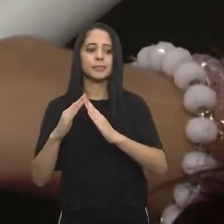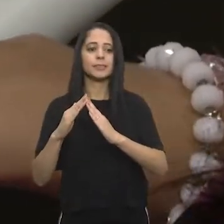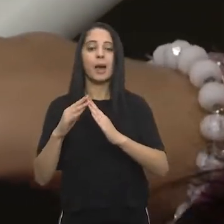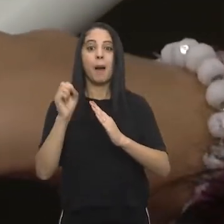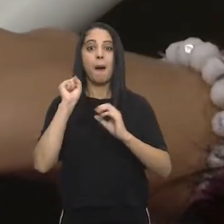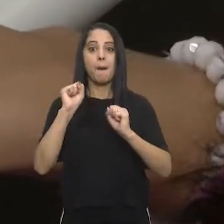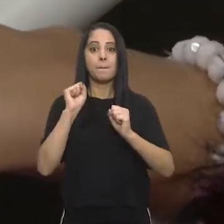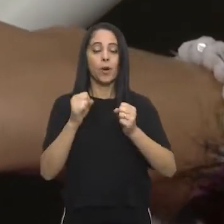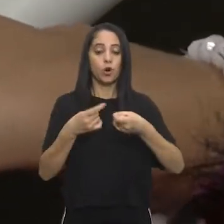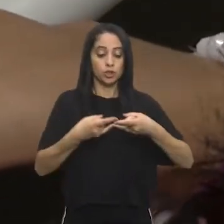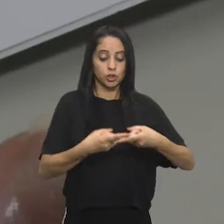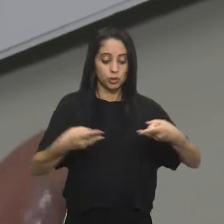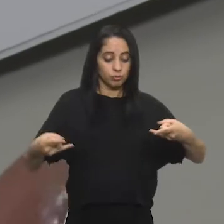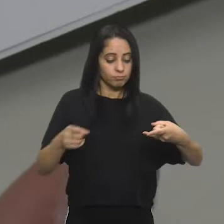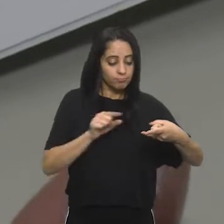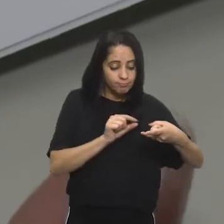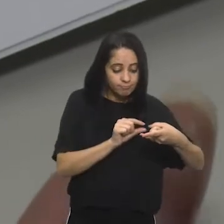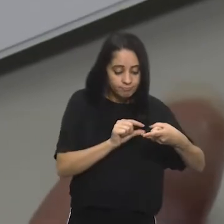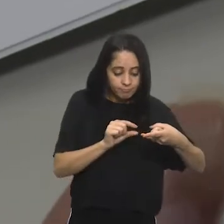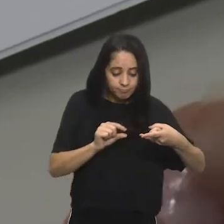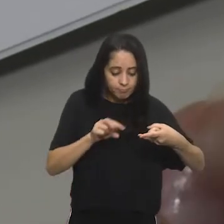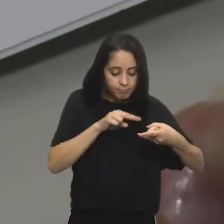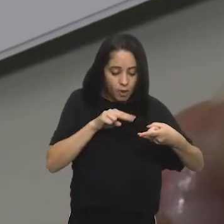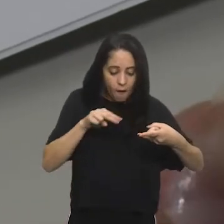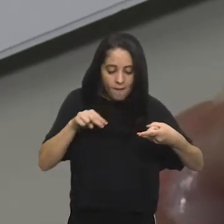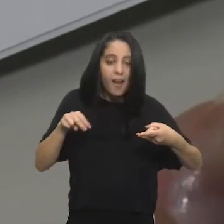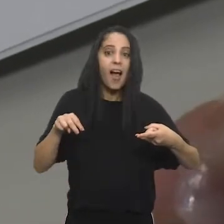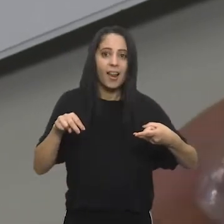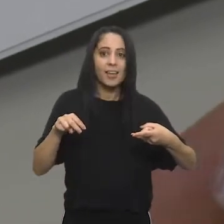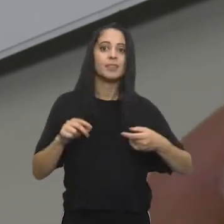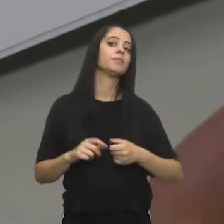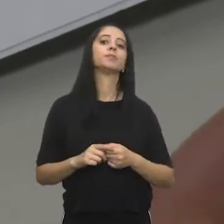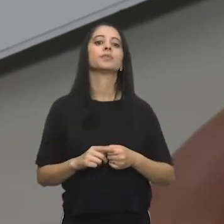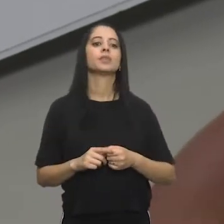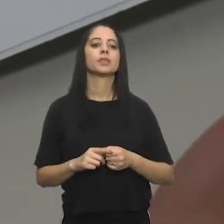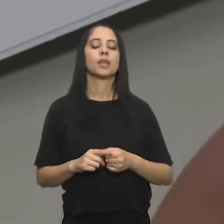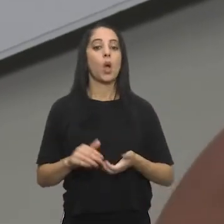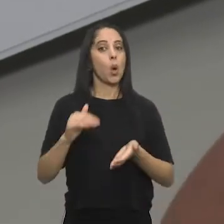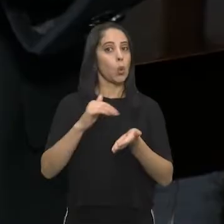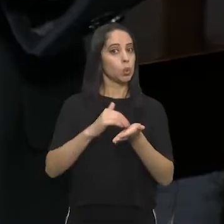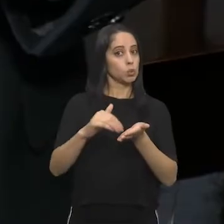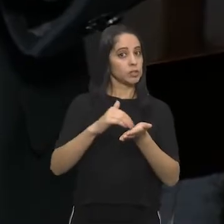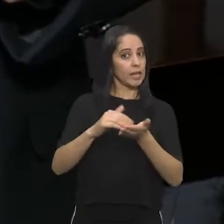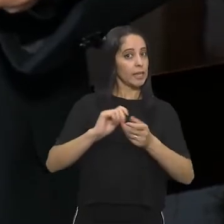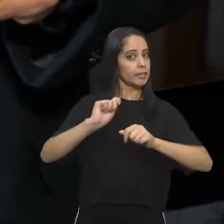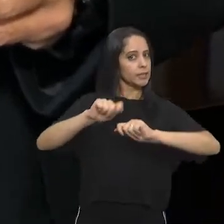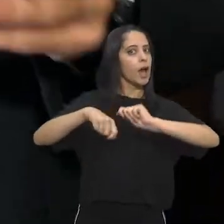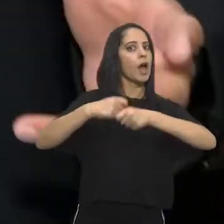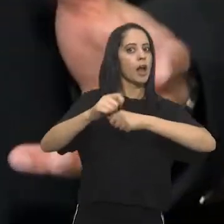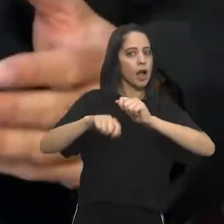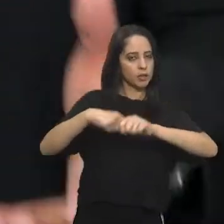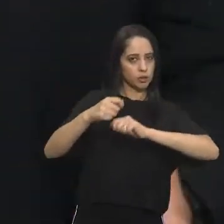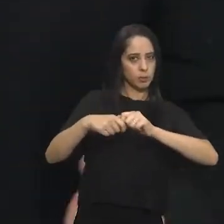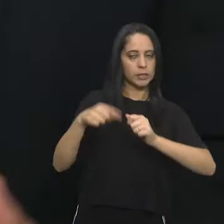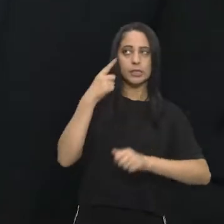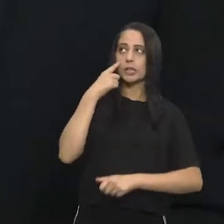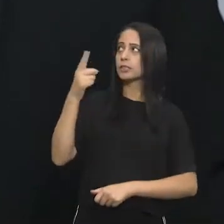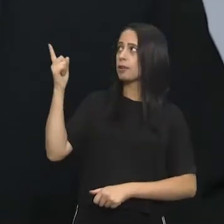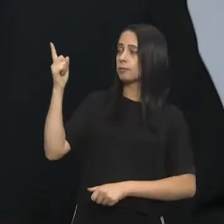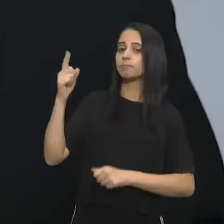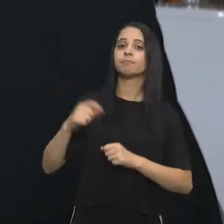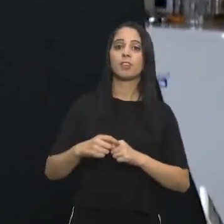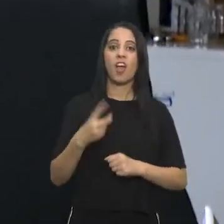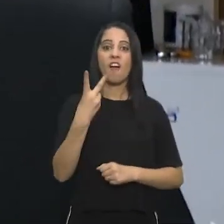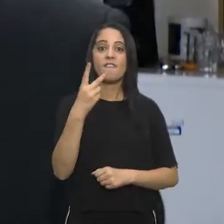tipo de imóvel que possui, basta consultar as informações internas do próprio carnê De acordo com o secretário de gestão